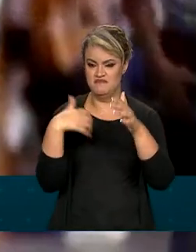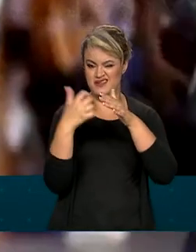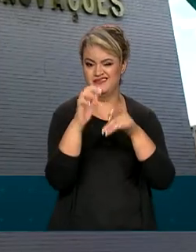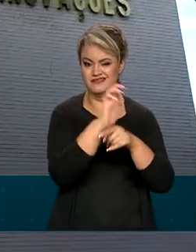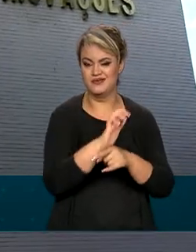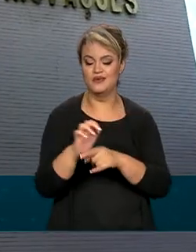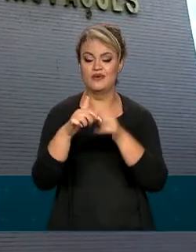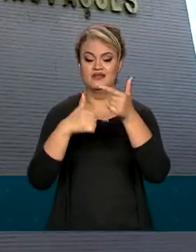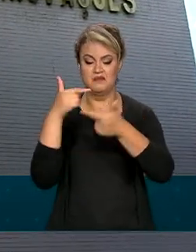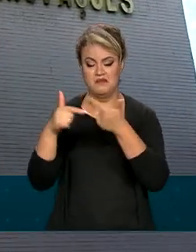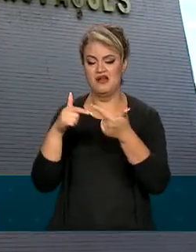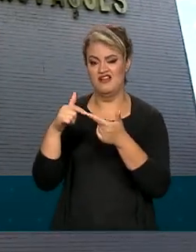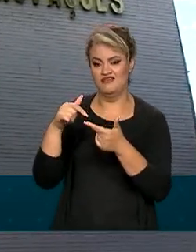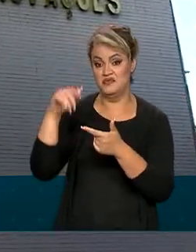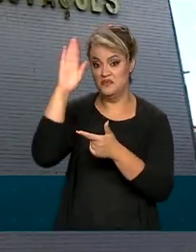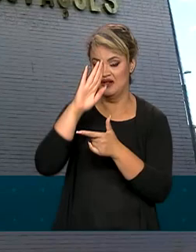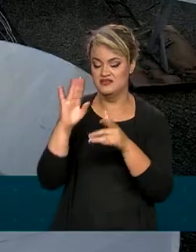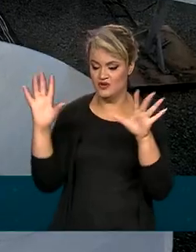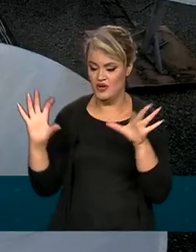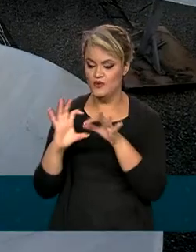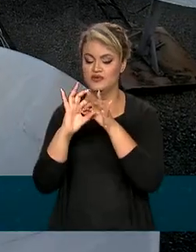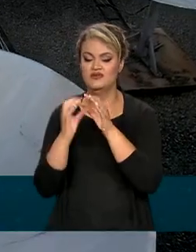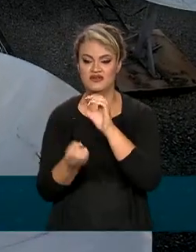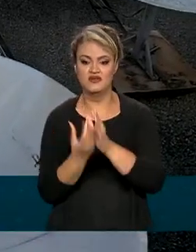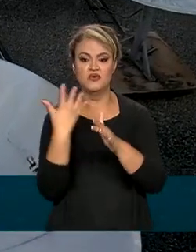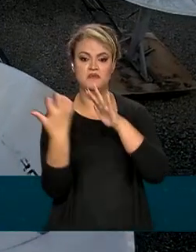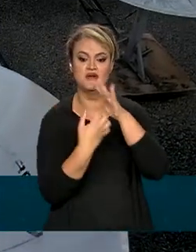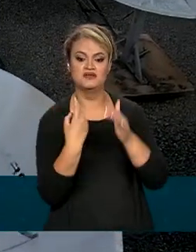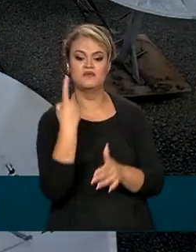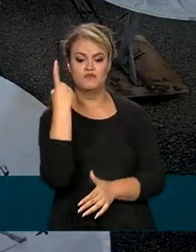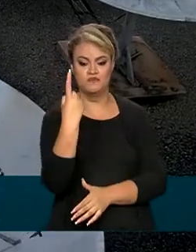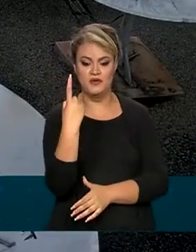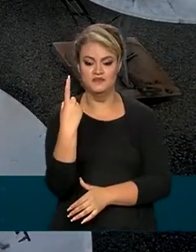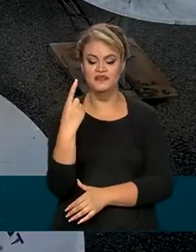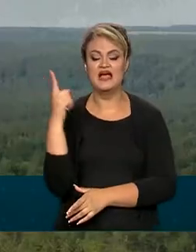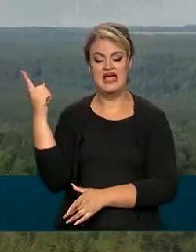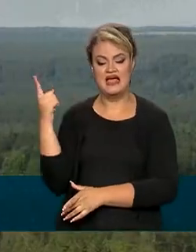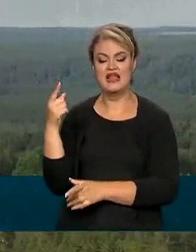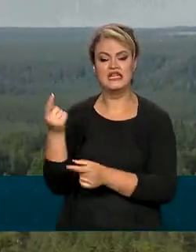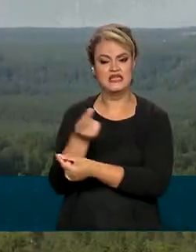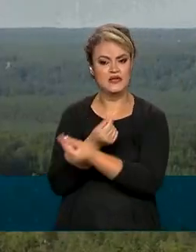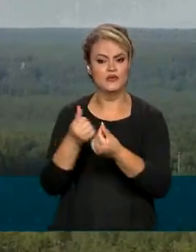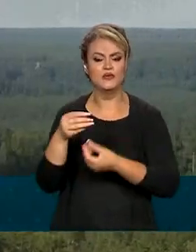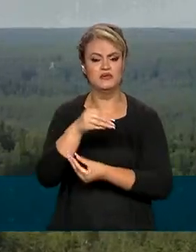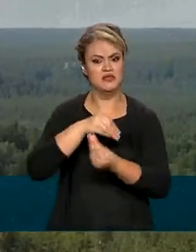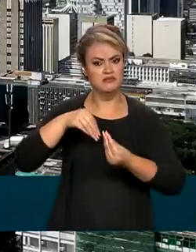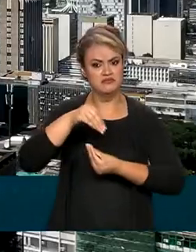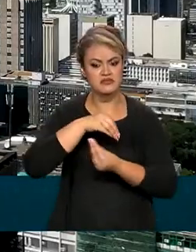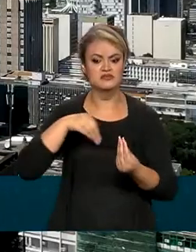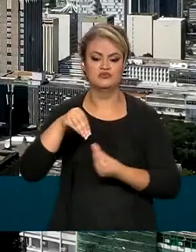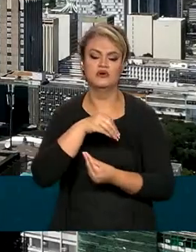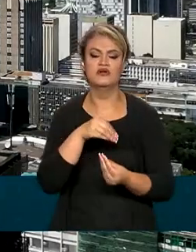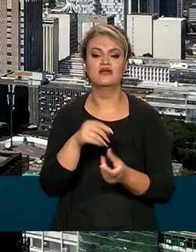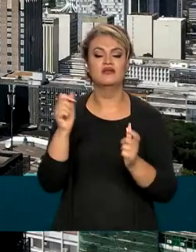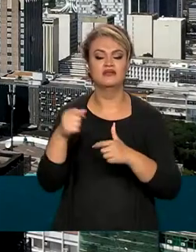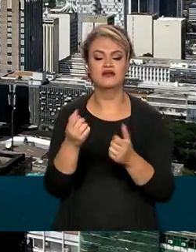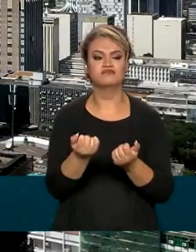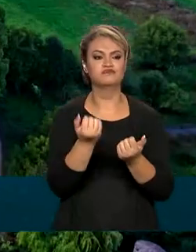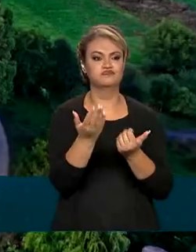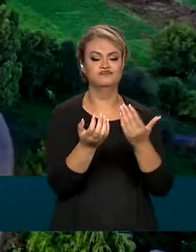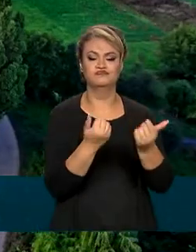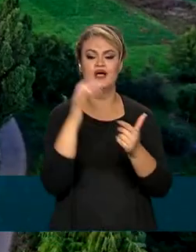Vinculada ao Ministério das Comunicações é uma sociedade de economia mista de capital aberto, que fornece